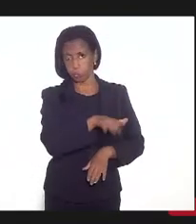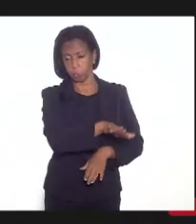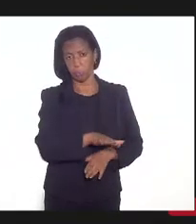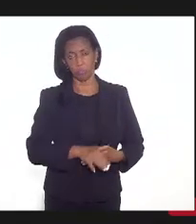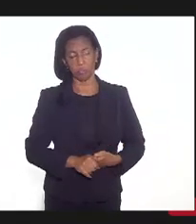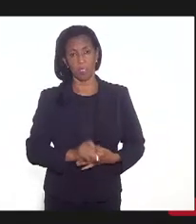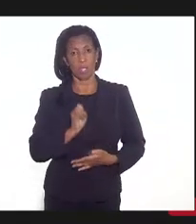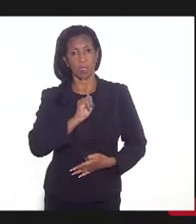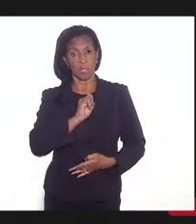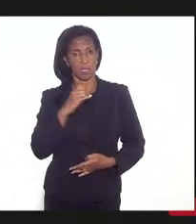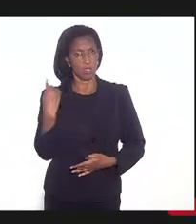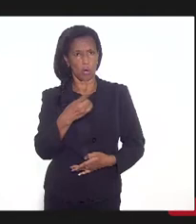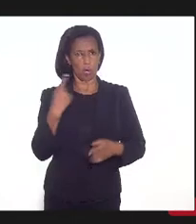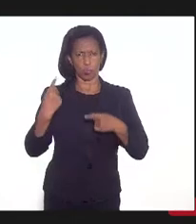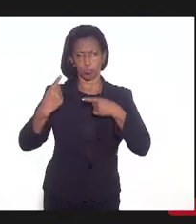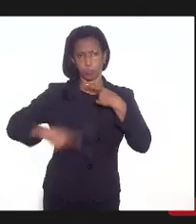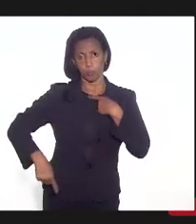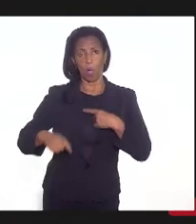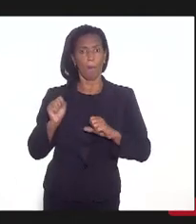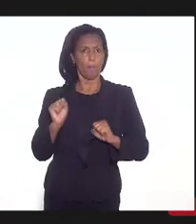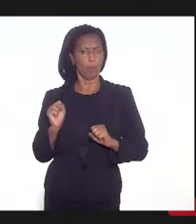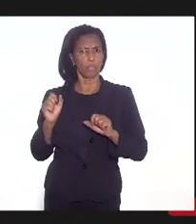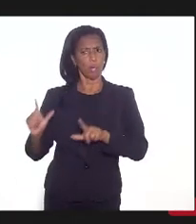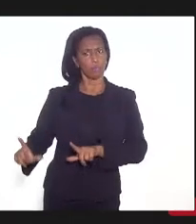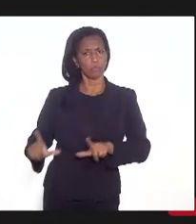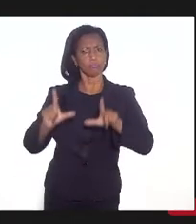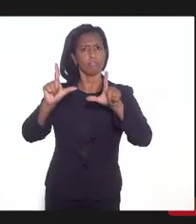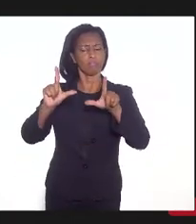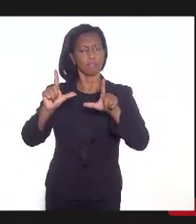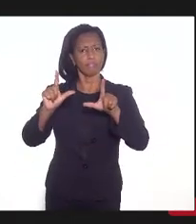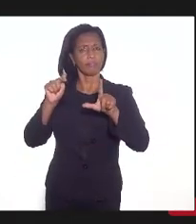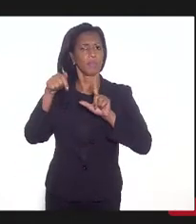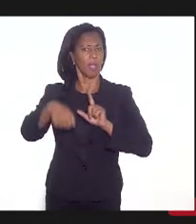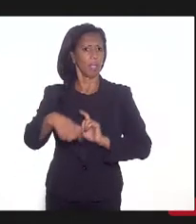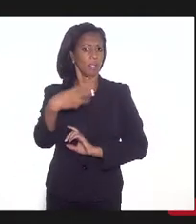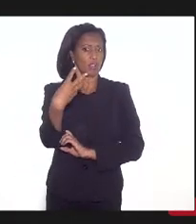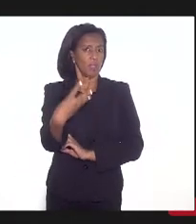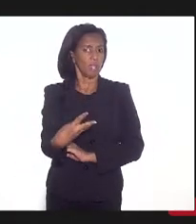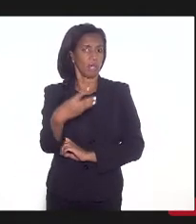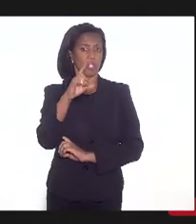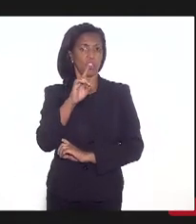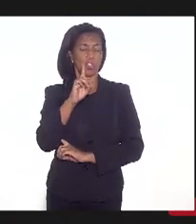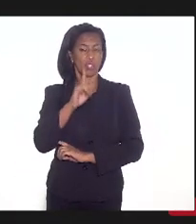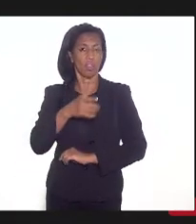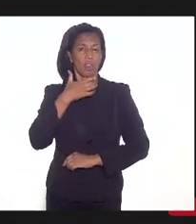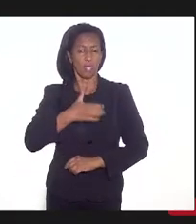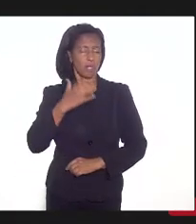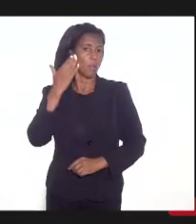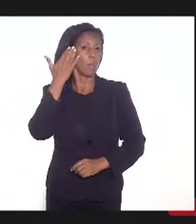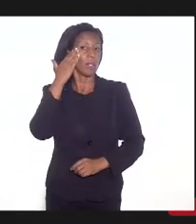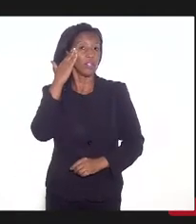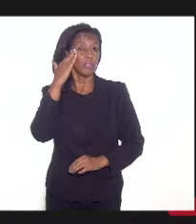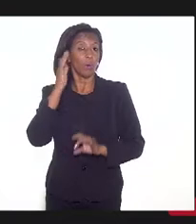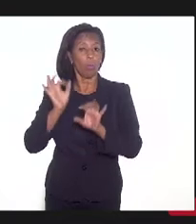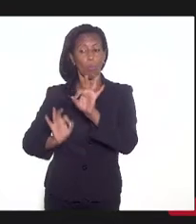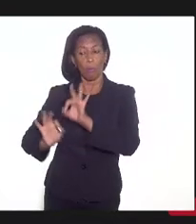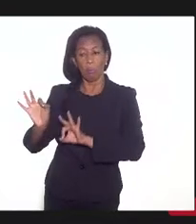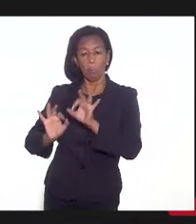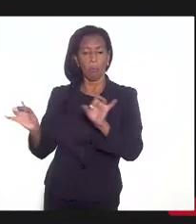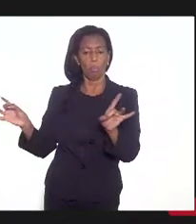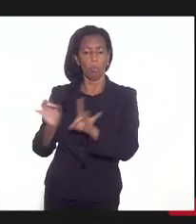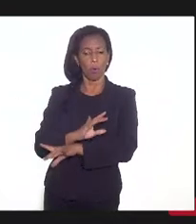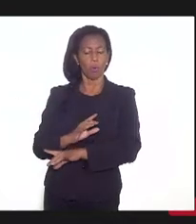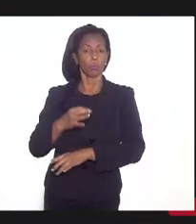se nós discordarmos, nós podemos apresentar aqui, dia 3 de dezembro, o nós entendemos como plano. O